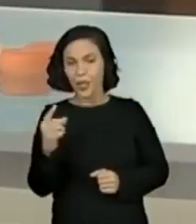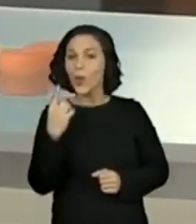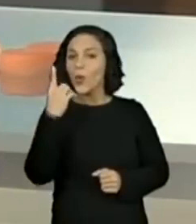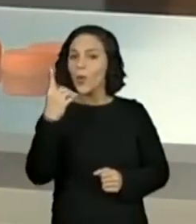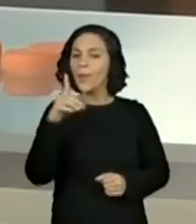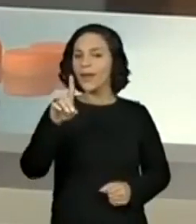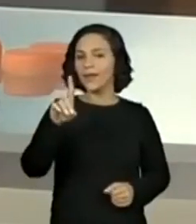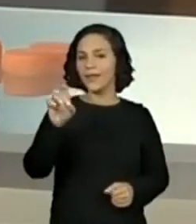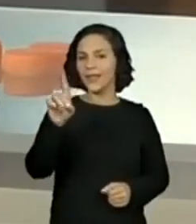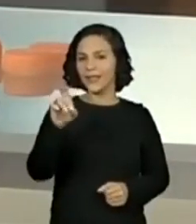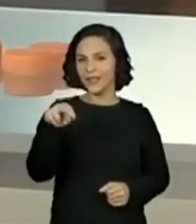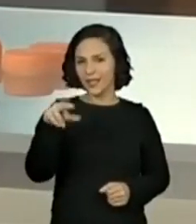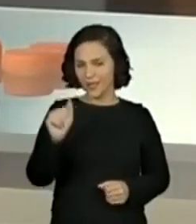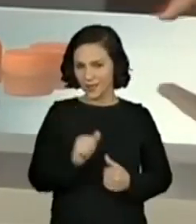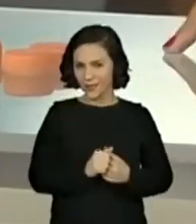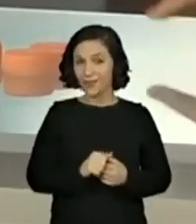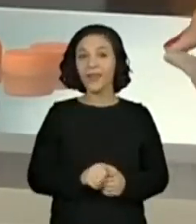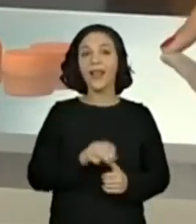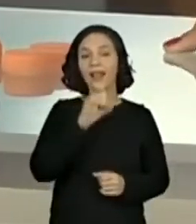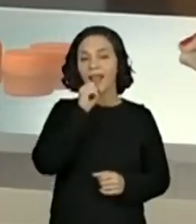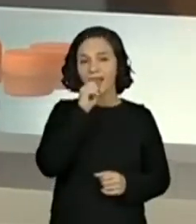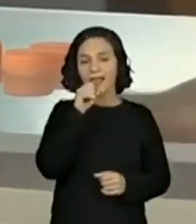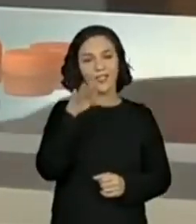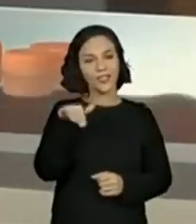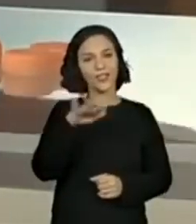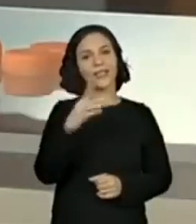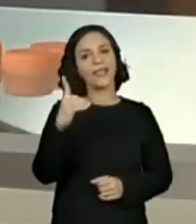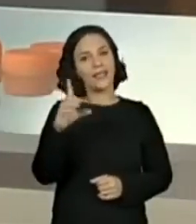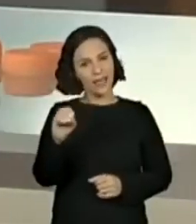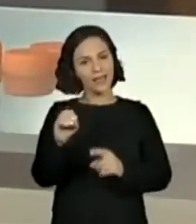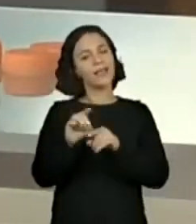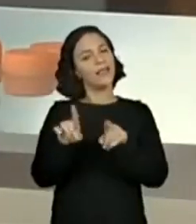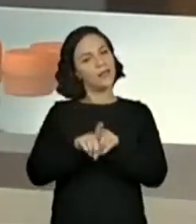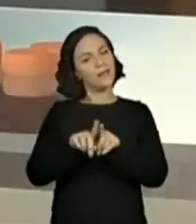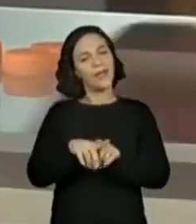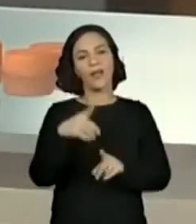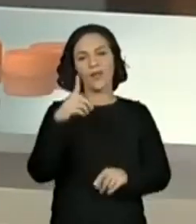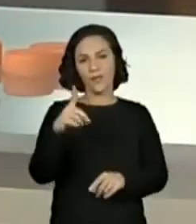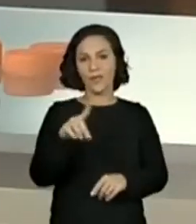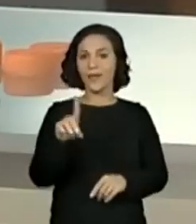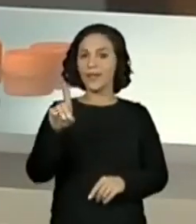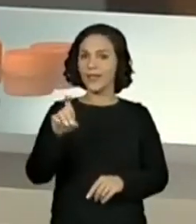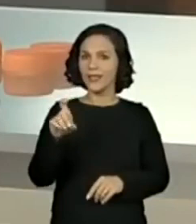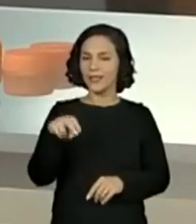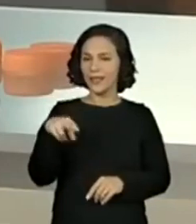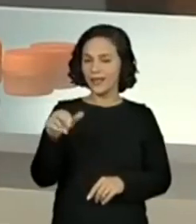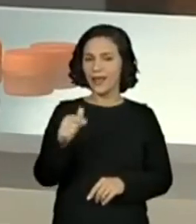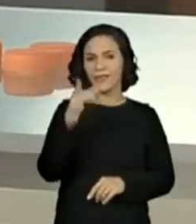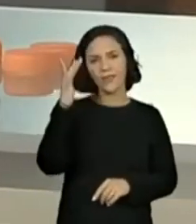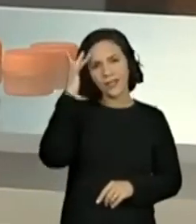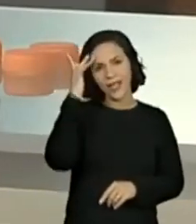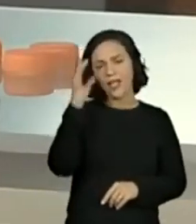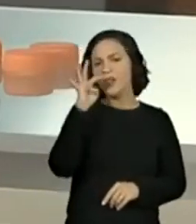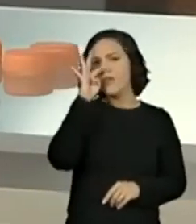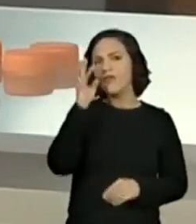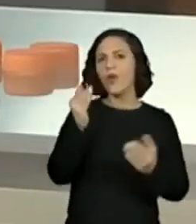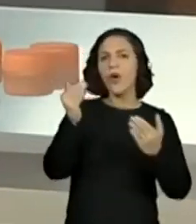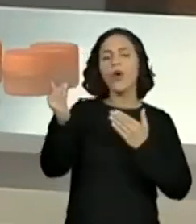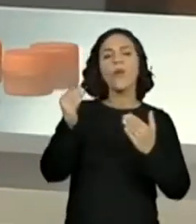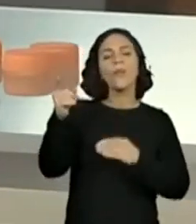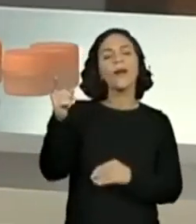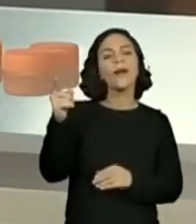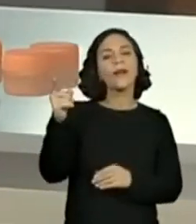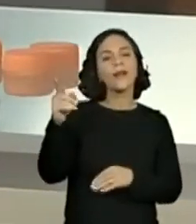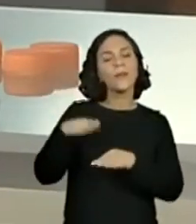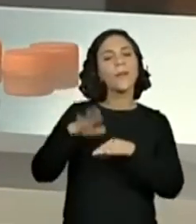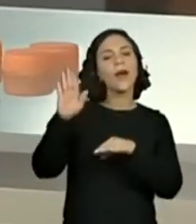tampinhas. Será que essa quantidade é a mesma quantidade de Margaridas da figura? Só para a gente olhar. Por isso que